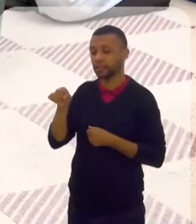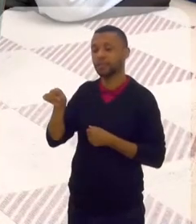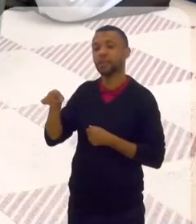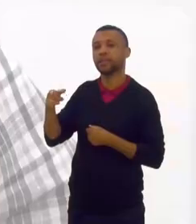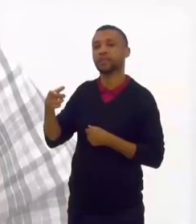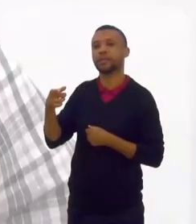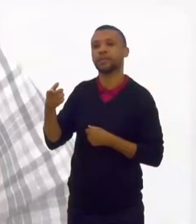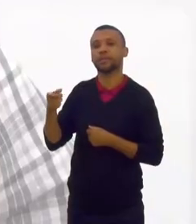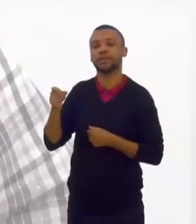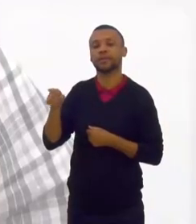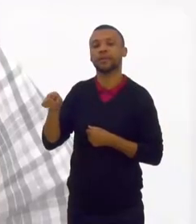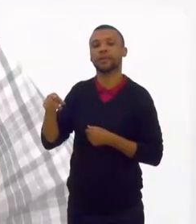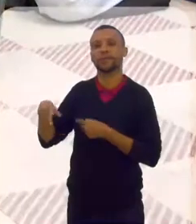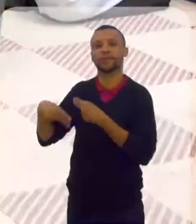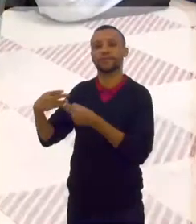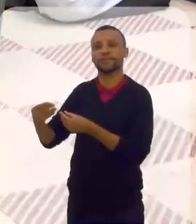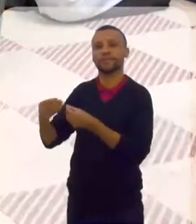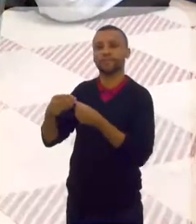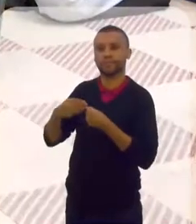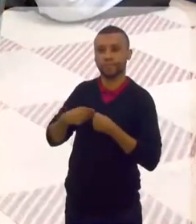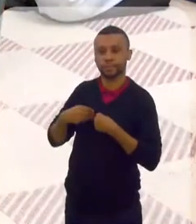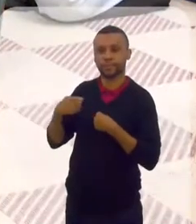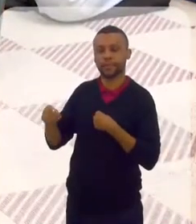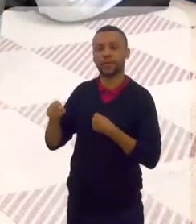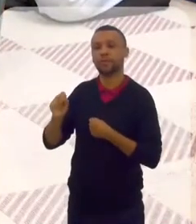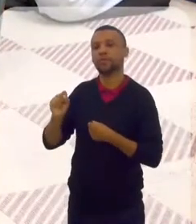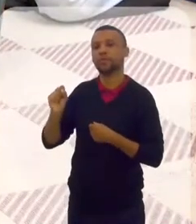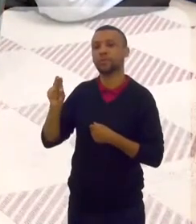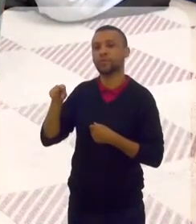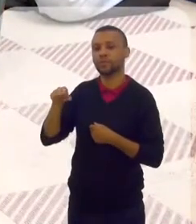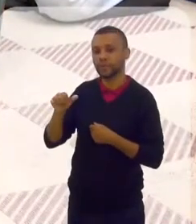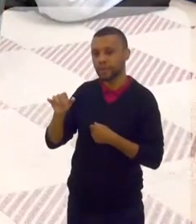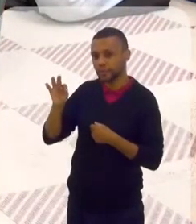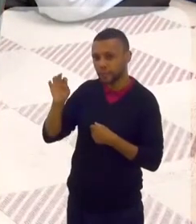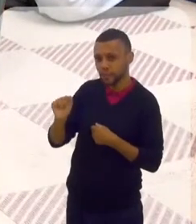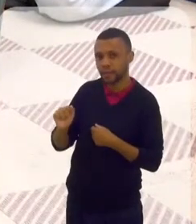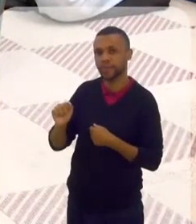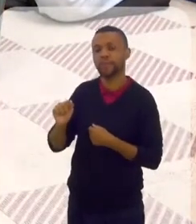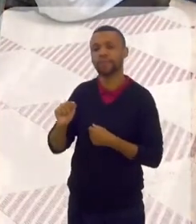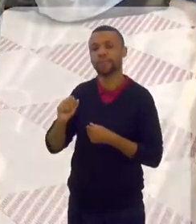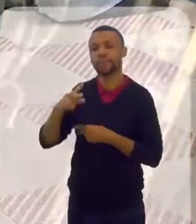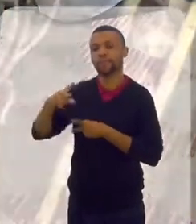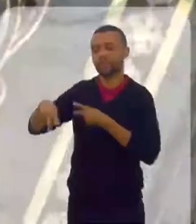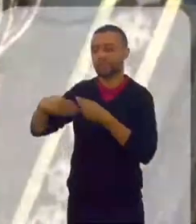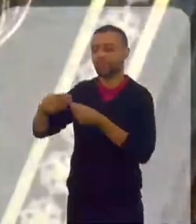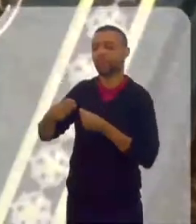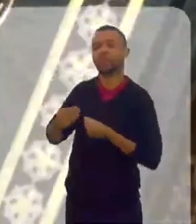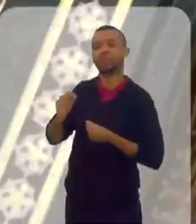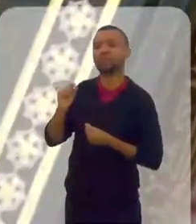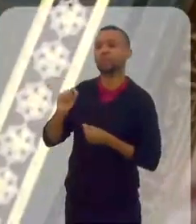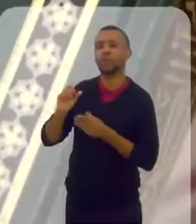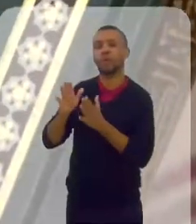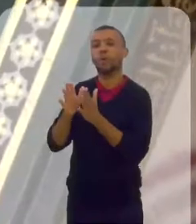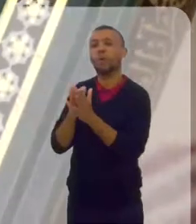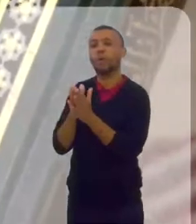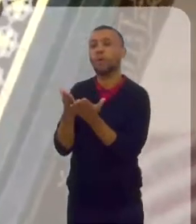Sami e do Fernando, que são sunitas, eu ganhei o Alcorão traduzido